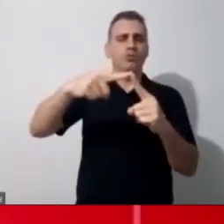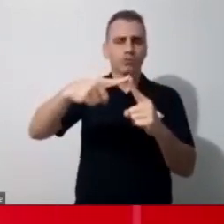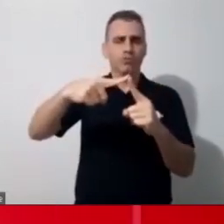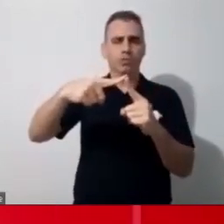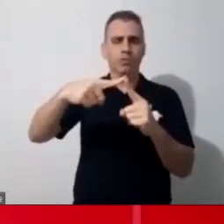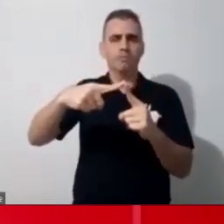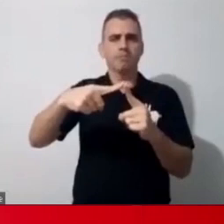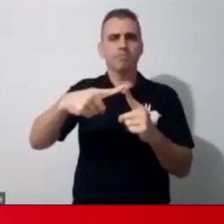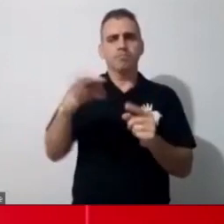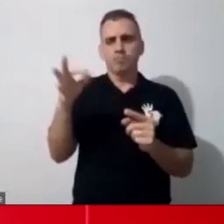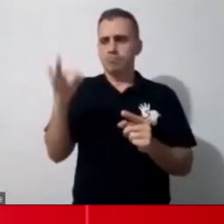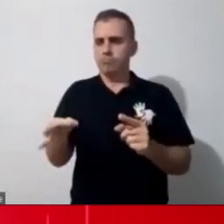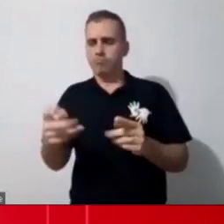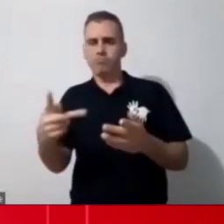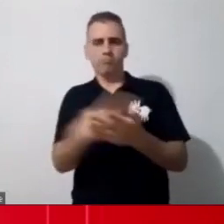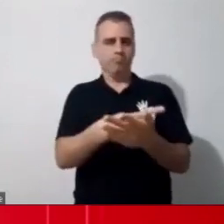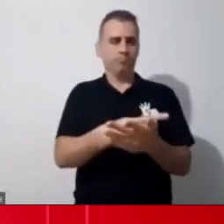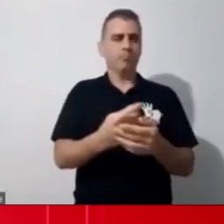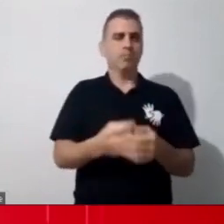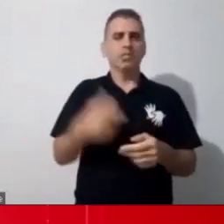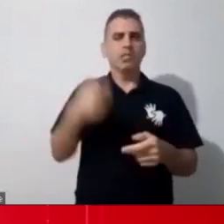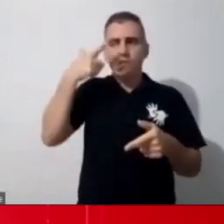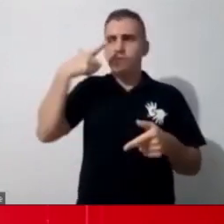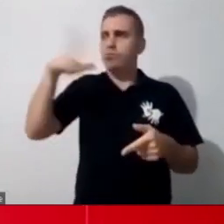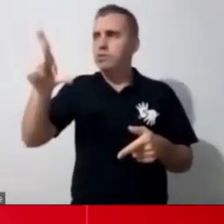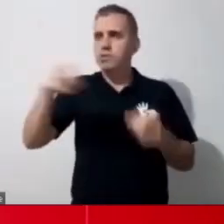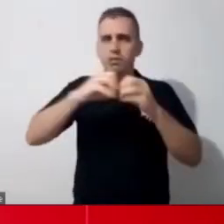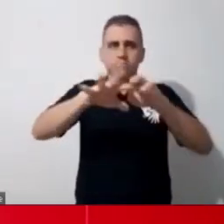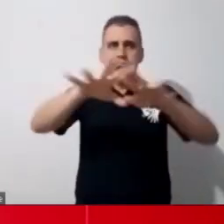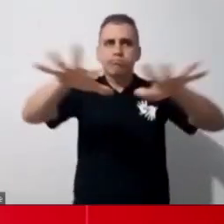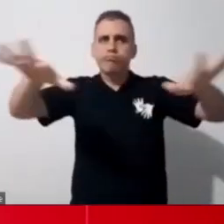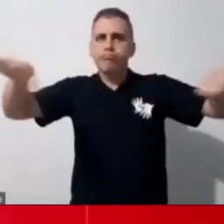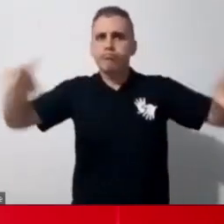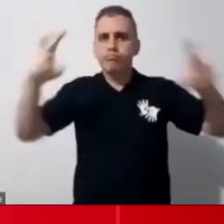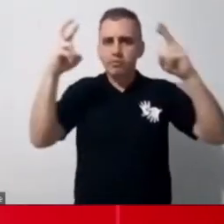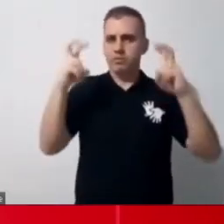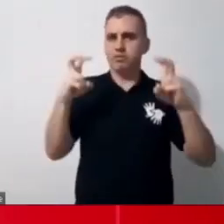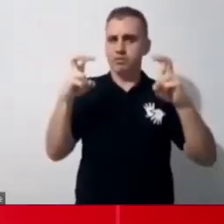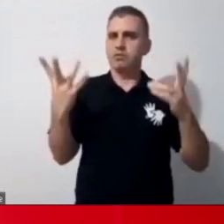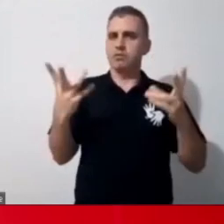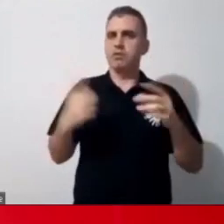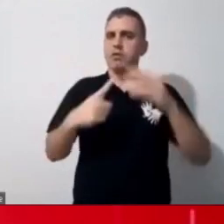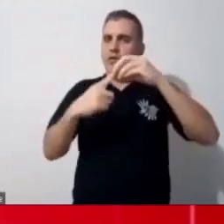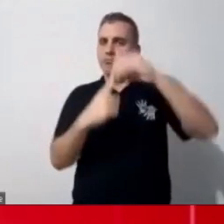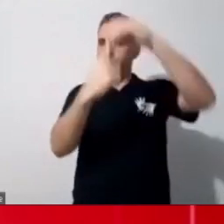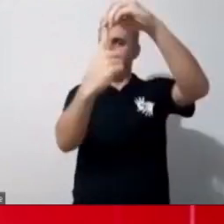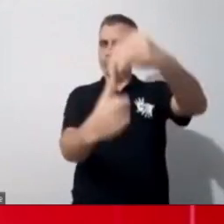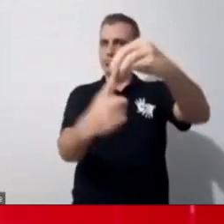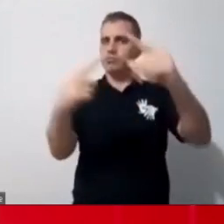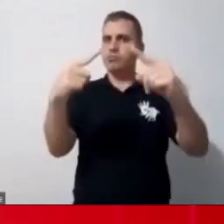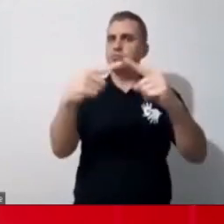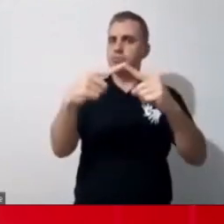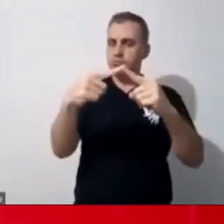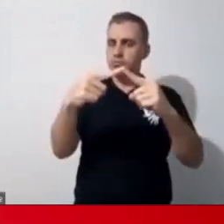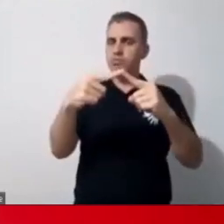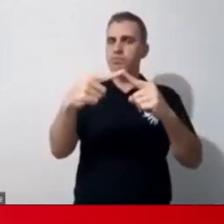de conseguir explanar esse assunto. Esse eu acho que o objetivo principal, né, porque eu observo que